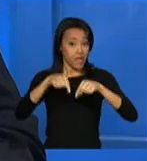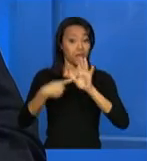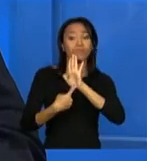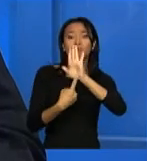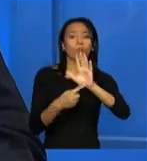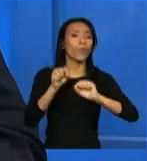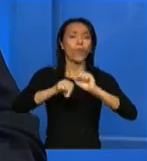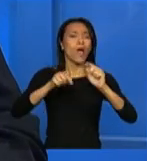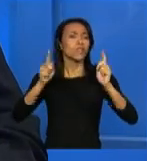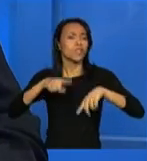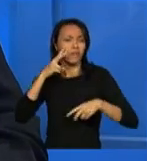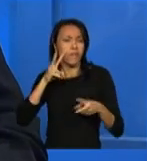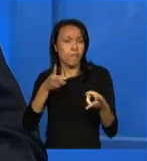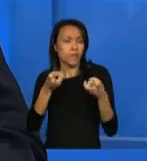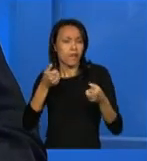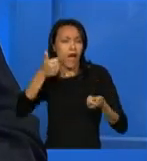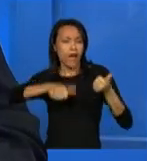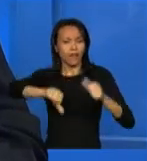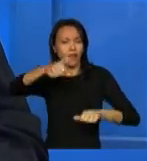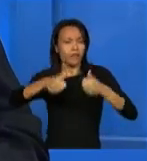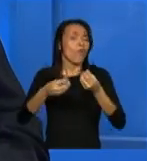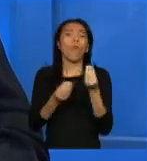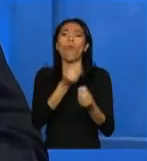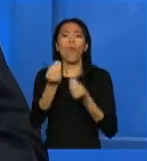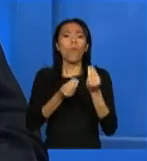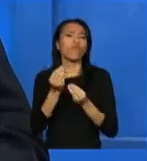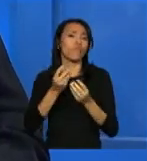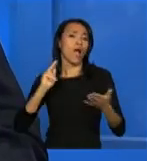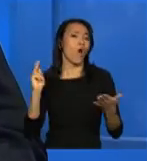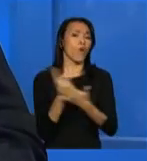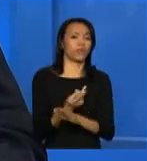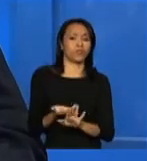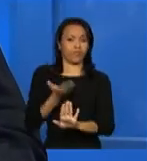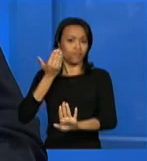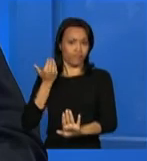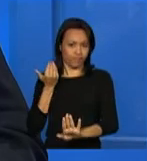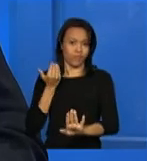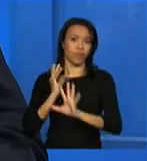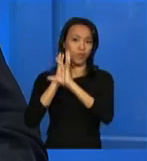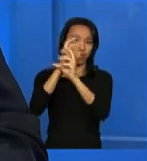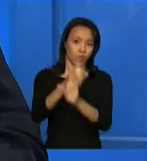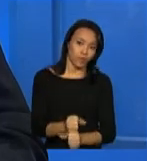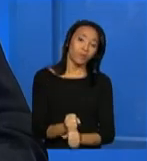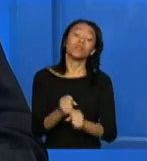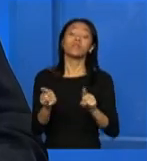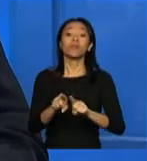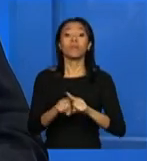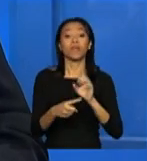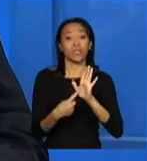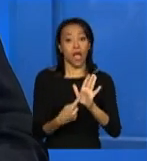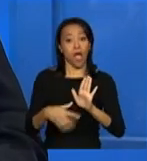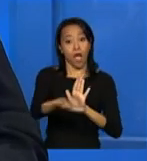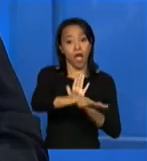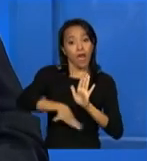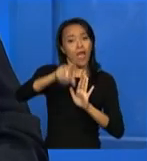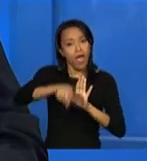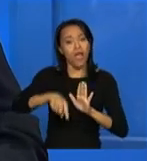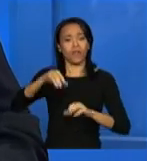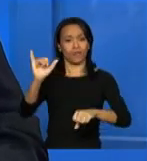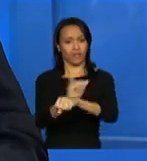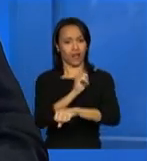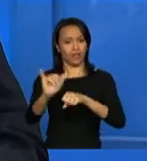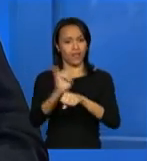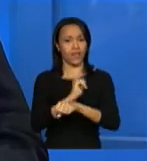possível analisar a execução do exercício anterior. O Demonstrativo Físico-Financeiro é o instrumento de